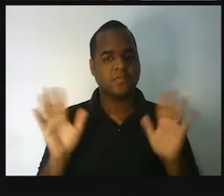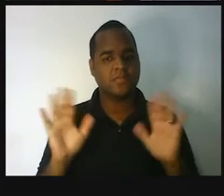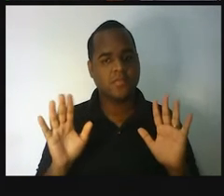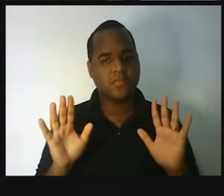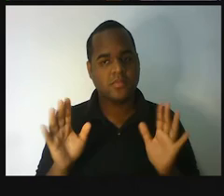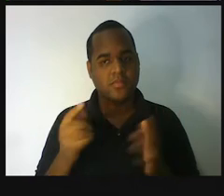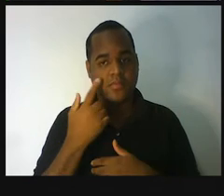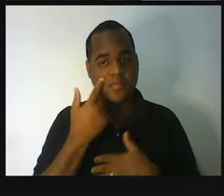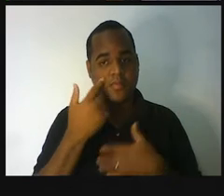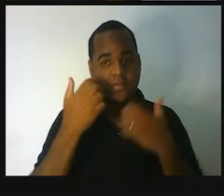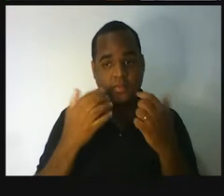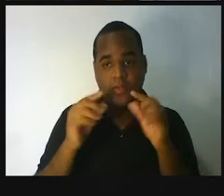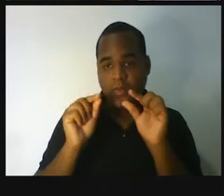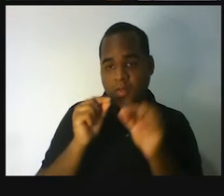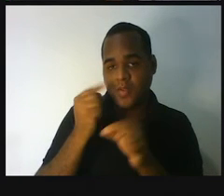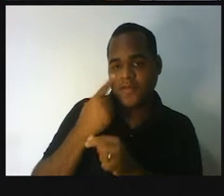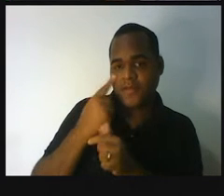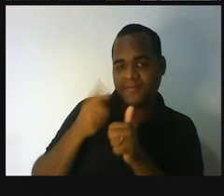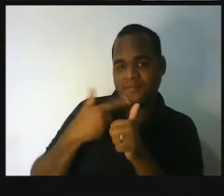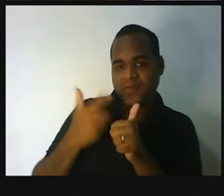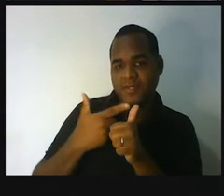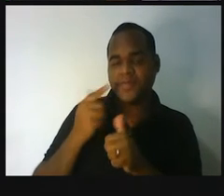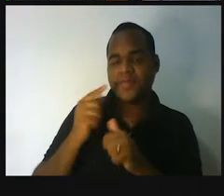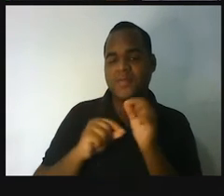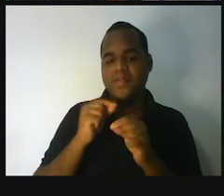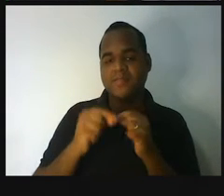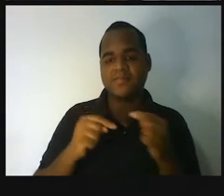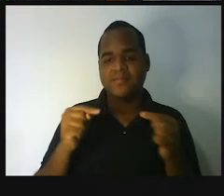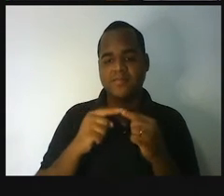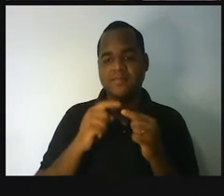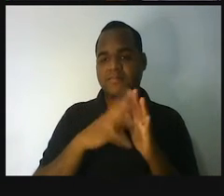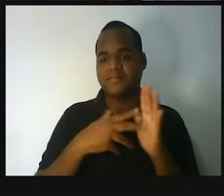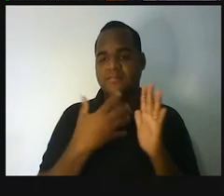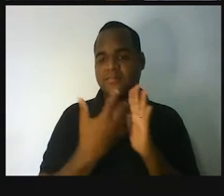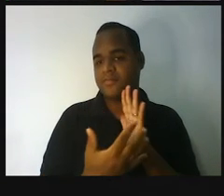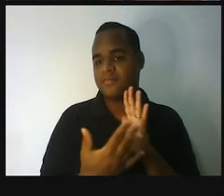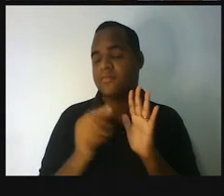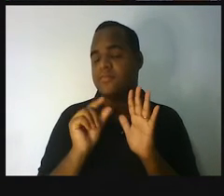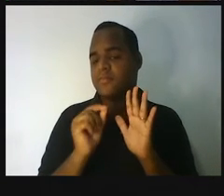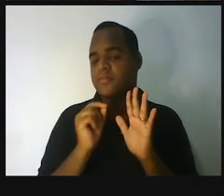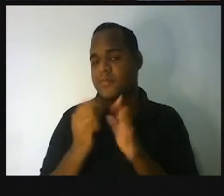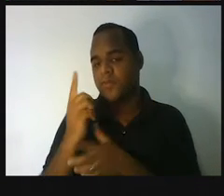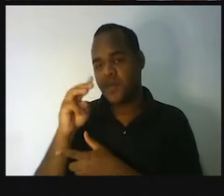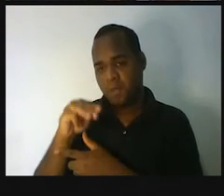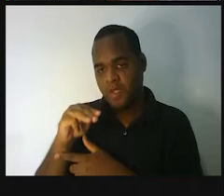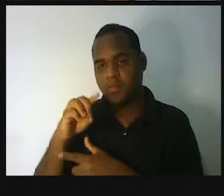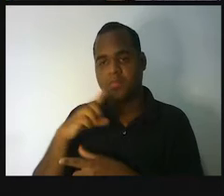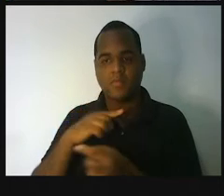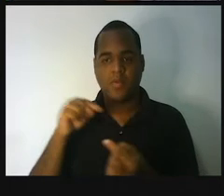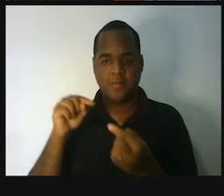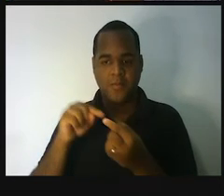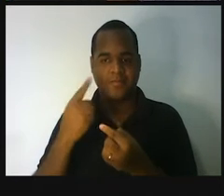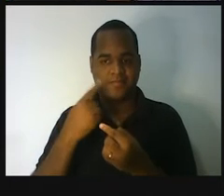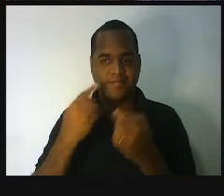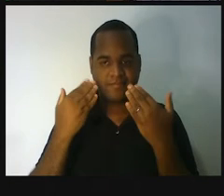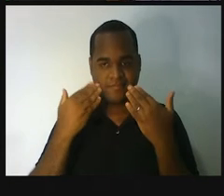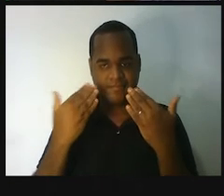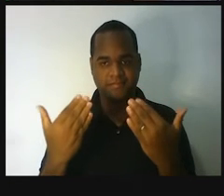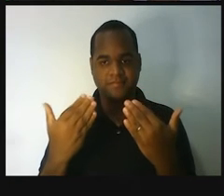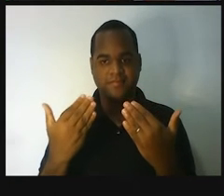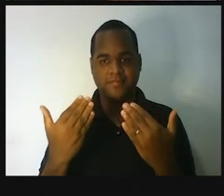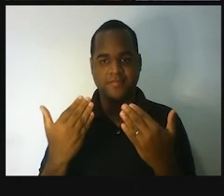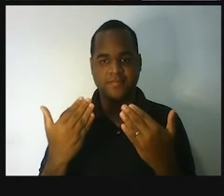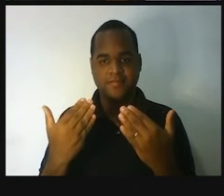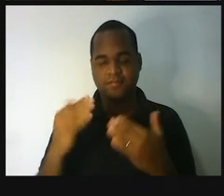Primeiro que a gente tem que olhar para esse esqueminha é perceber que o metro, ele é a unidade de referência, ele é o álbum.